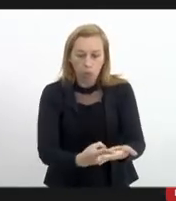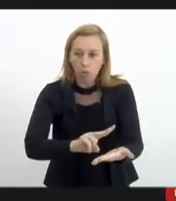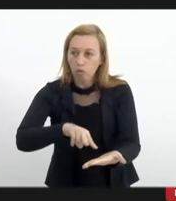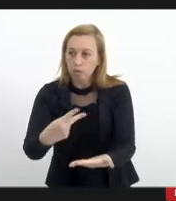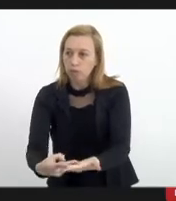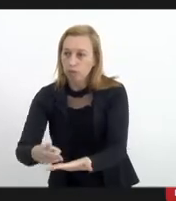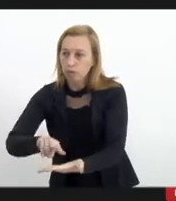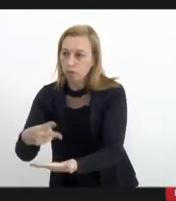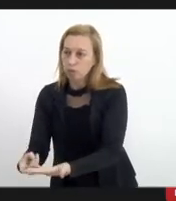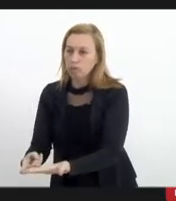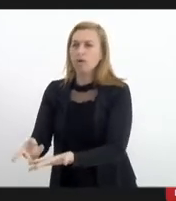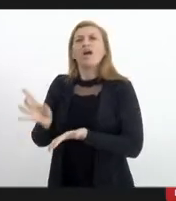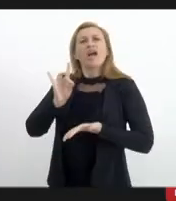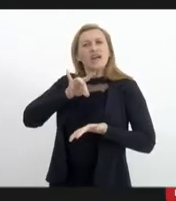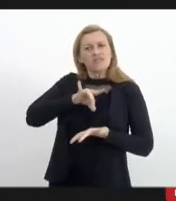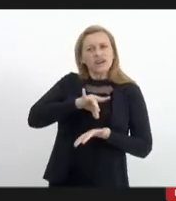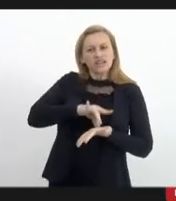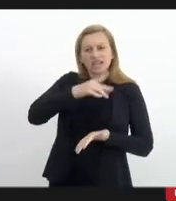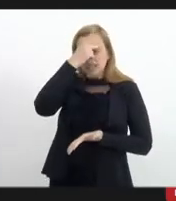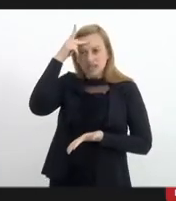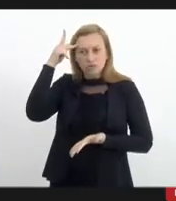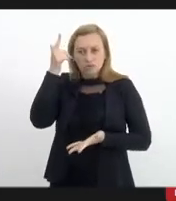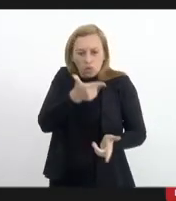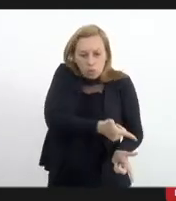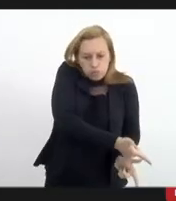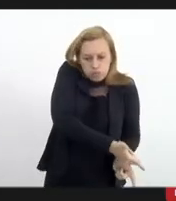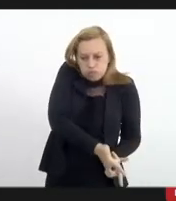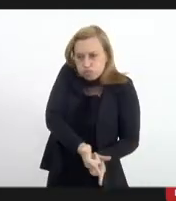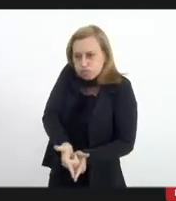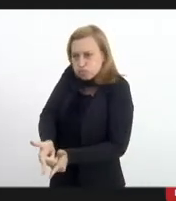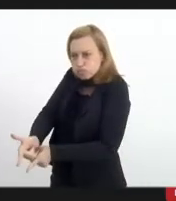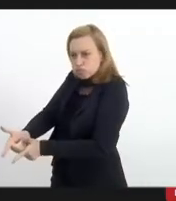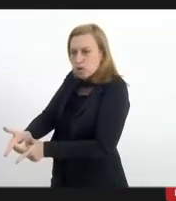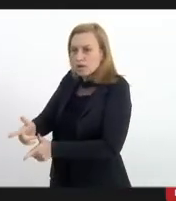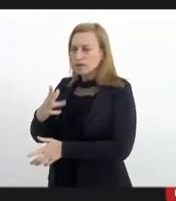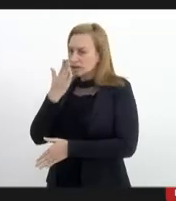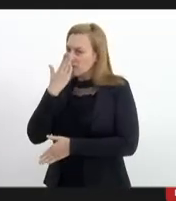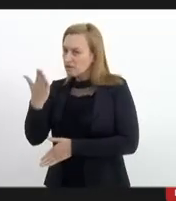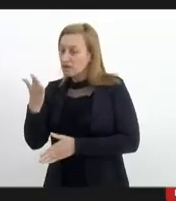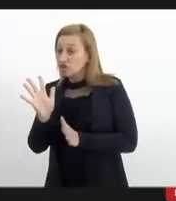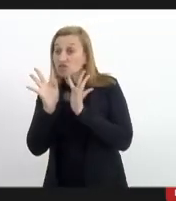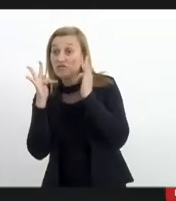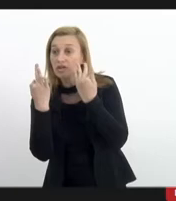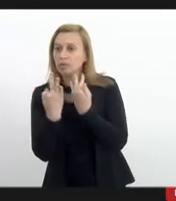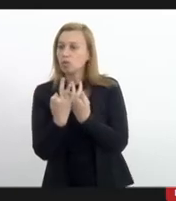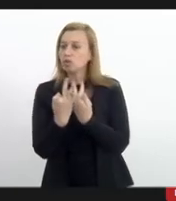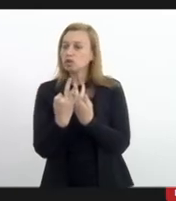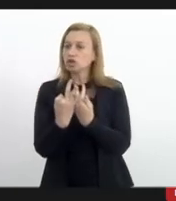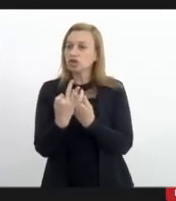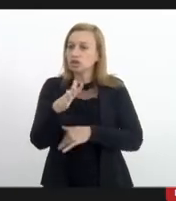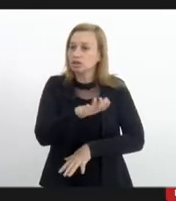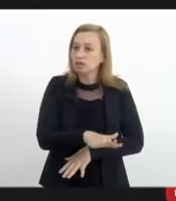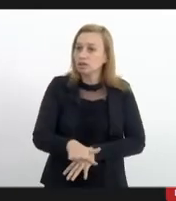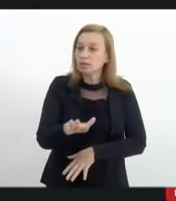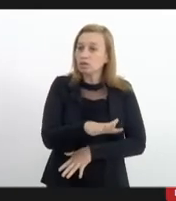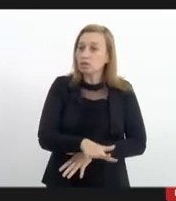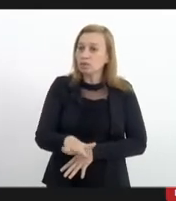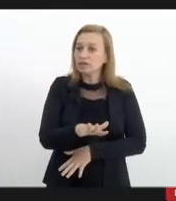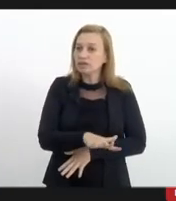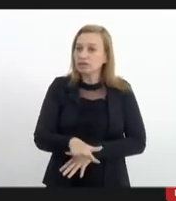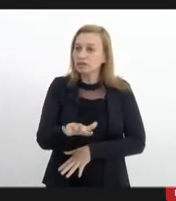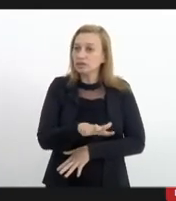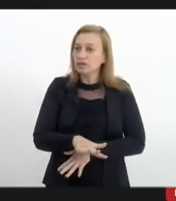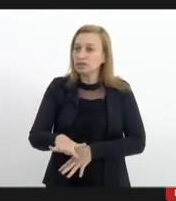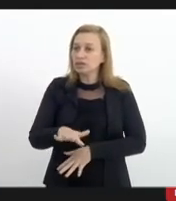é verdade que as pessoas foram executadas na frente de famílias e de crianças essa